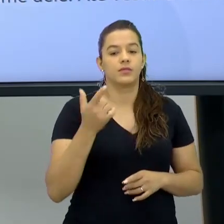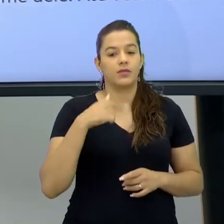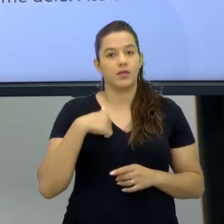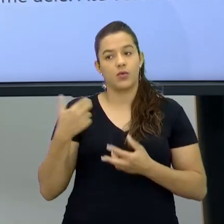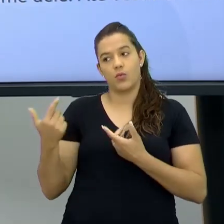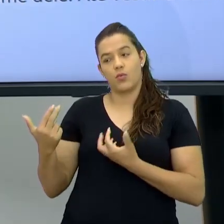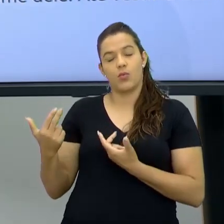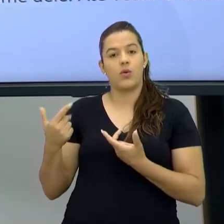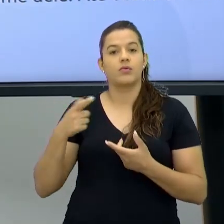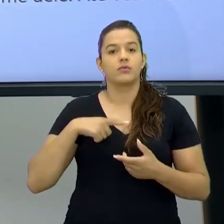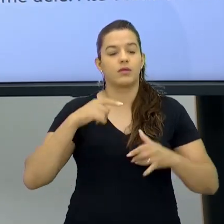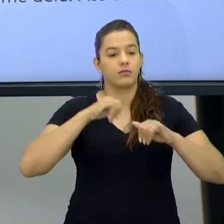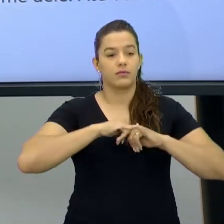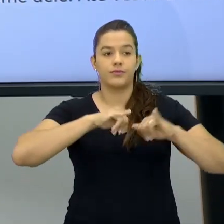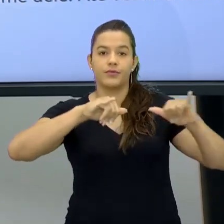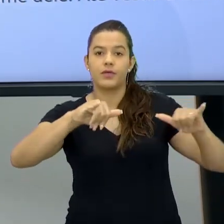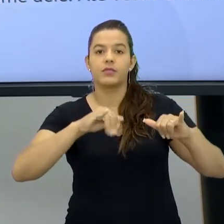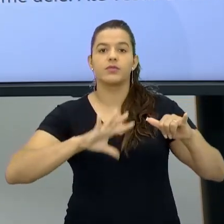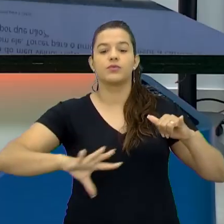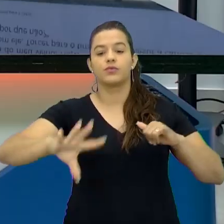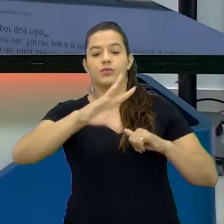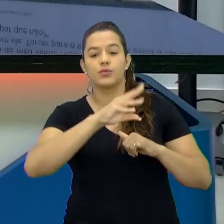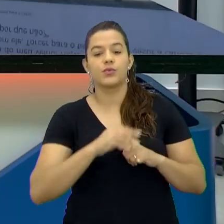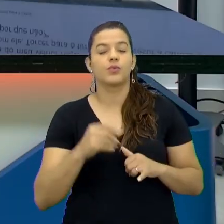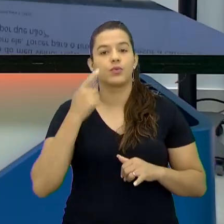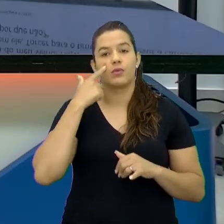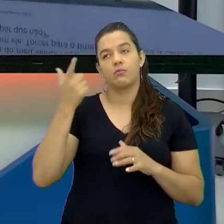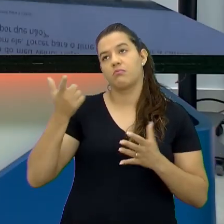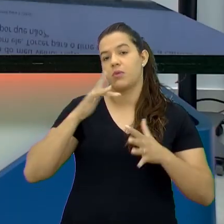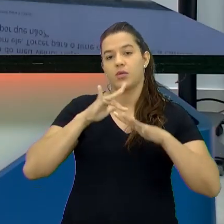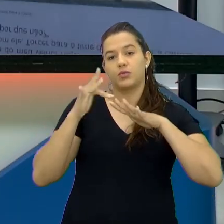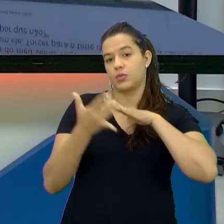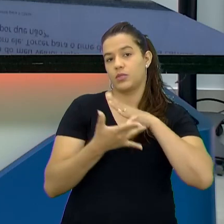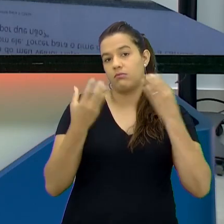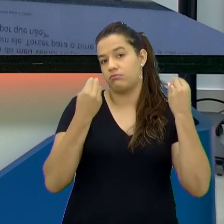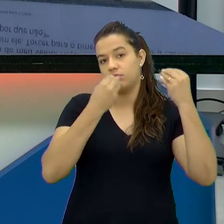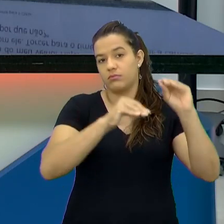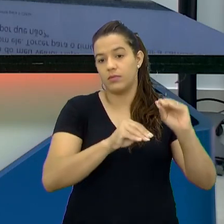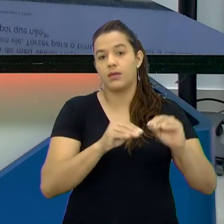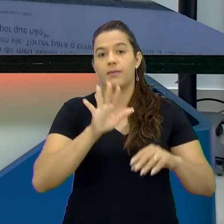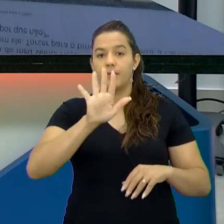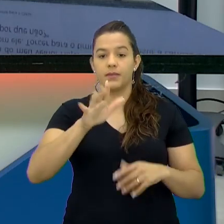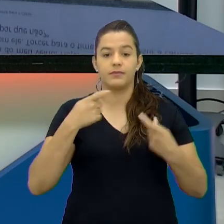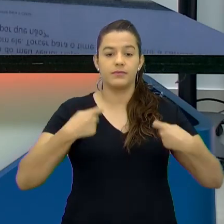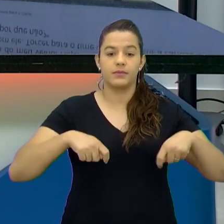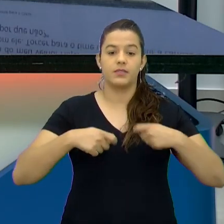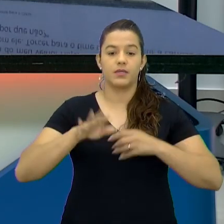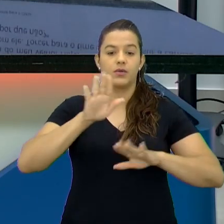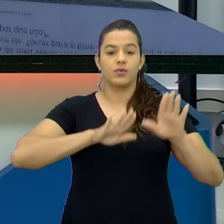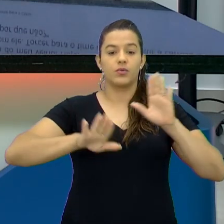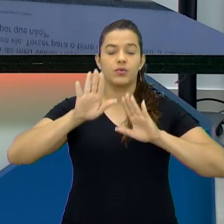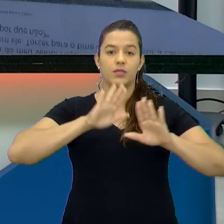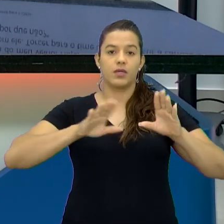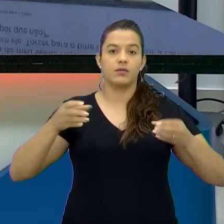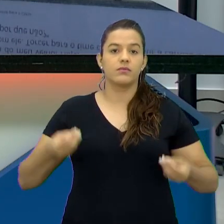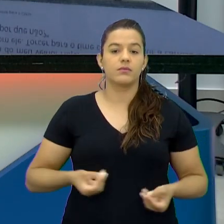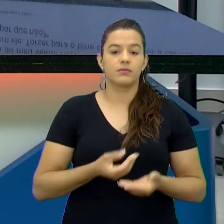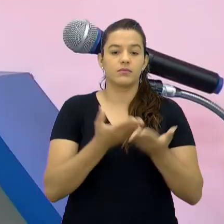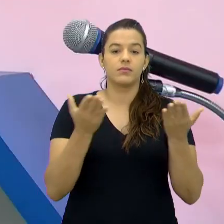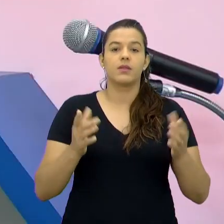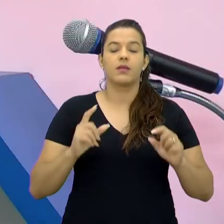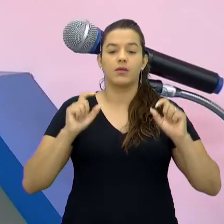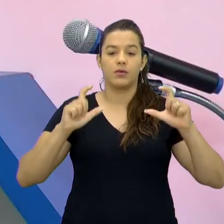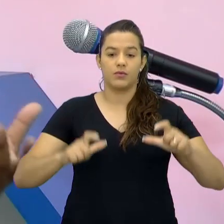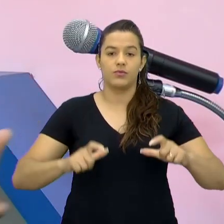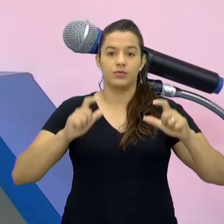gente Fazer uma divulgação Colocar numa rede social Tem que ter cuidado O Onde vai veicular Dentro da escola